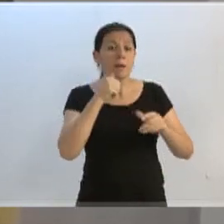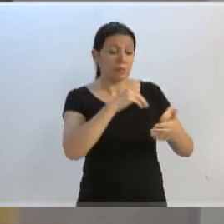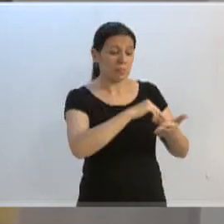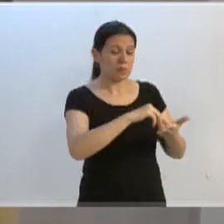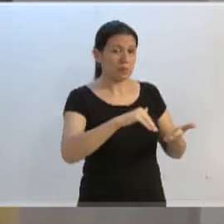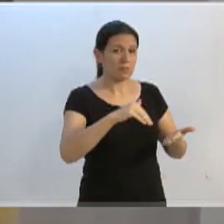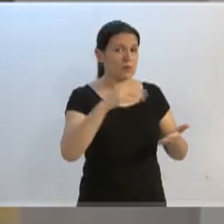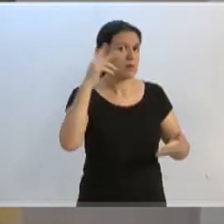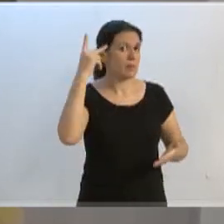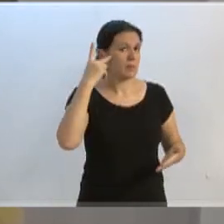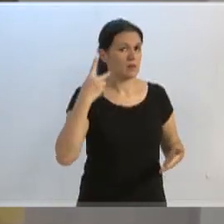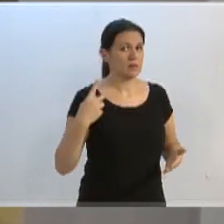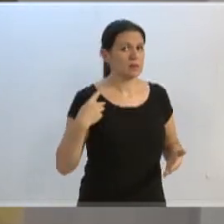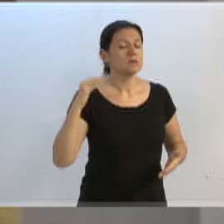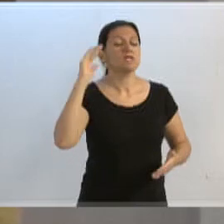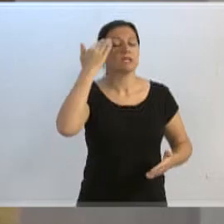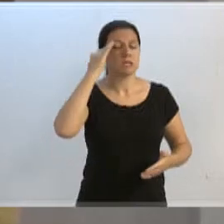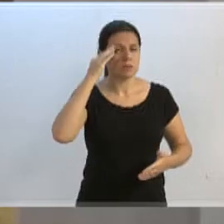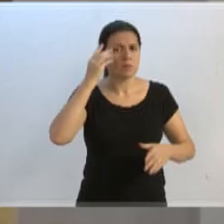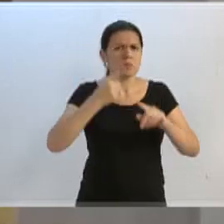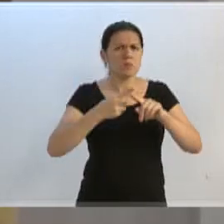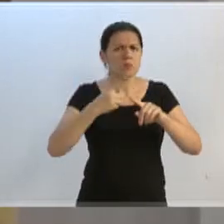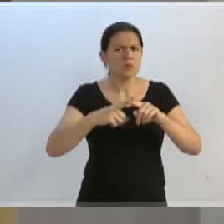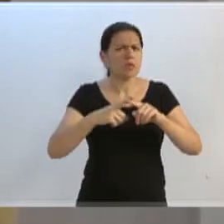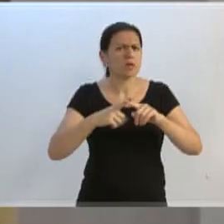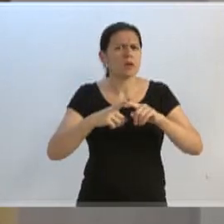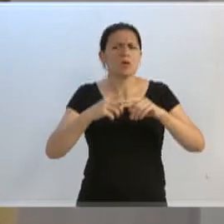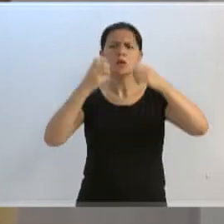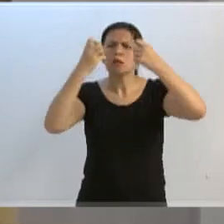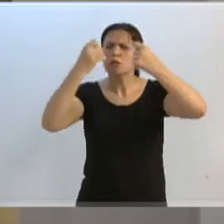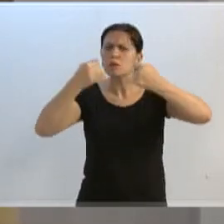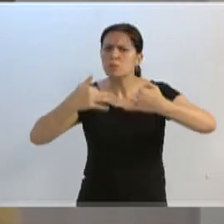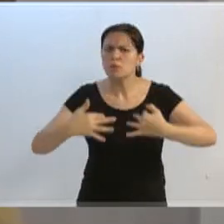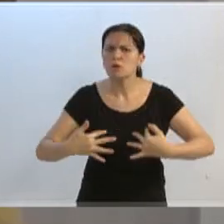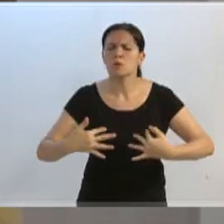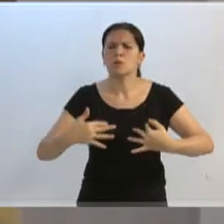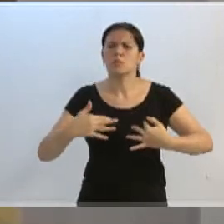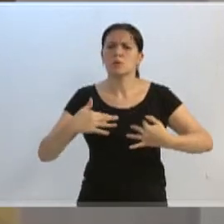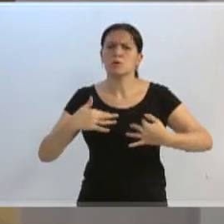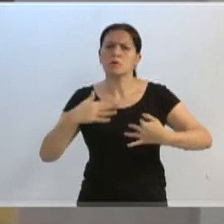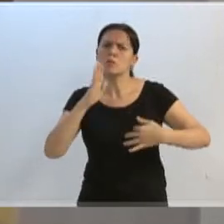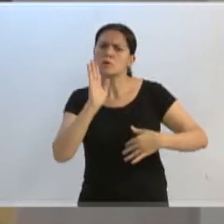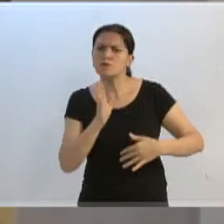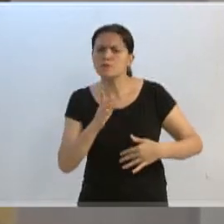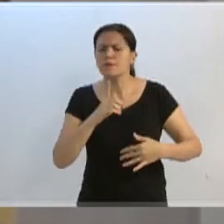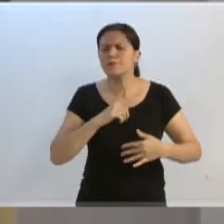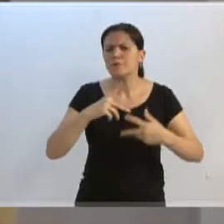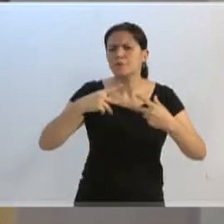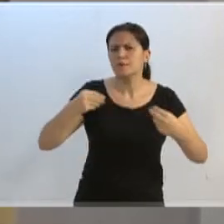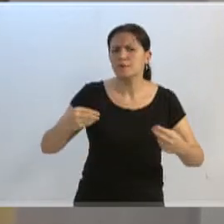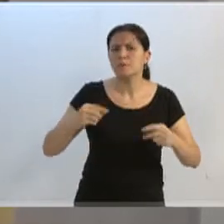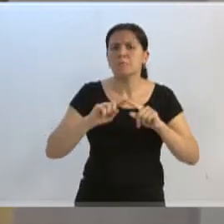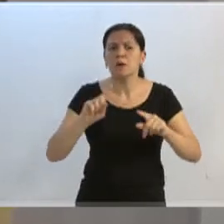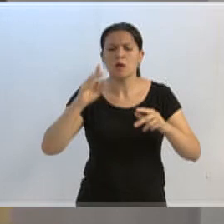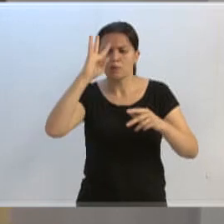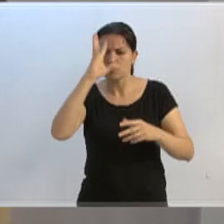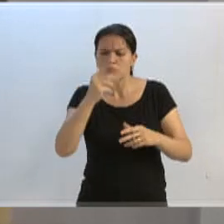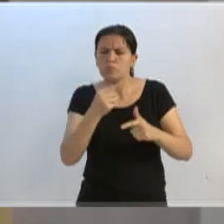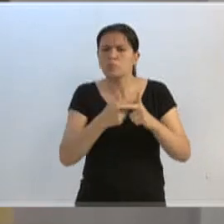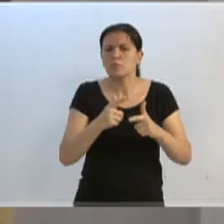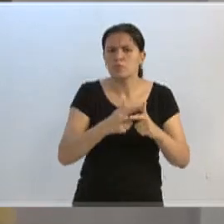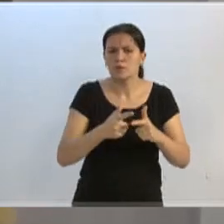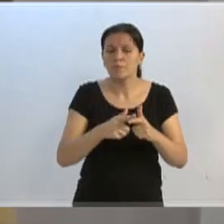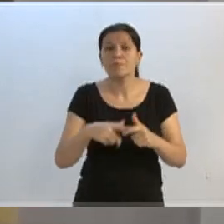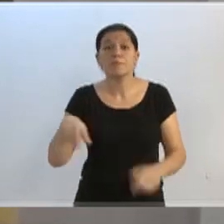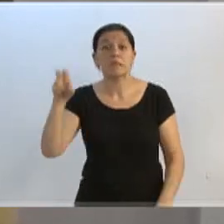de resolver. Tanto que colocou muito claro a situação, onde já tinham algumas questões, vai ser resolvido. Na quinta-feira, nós